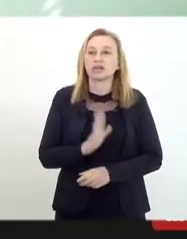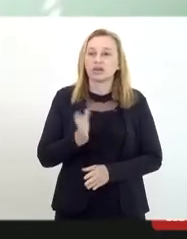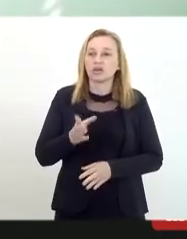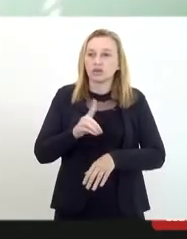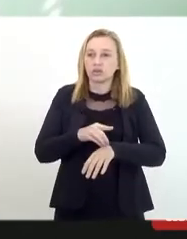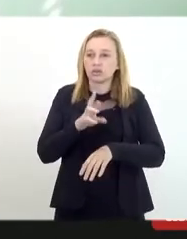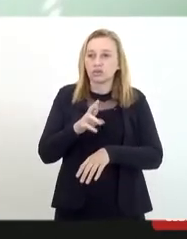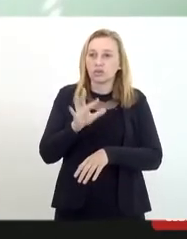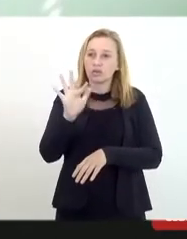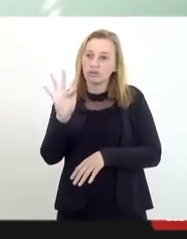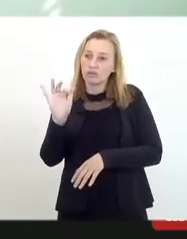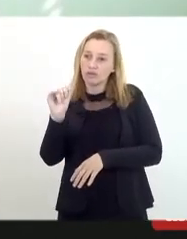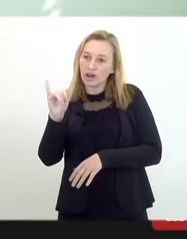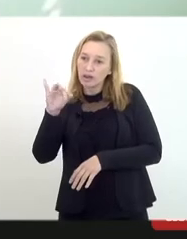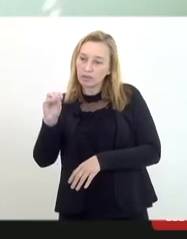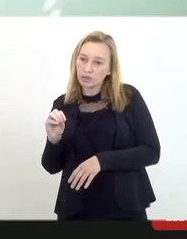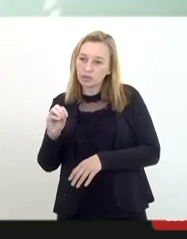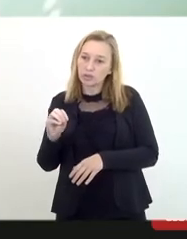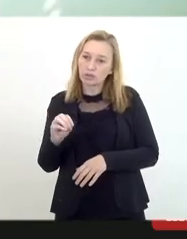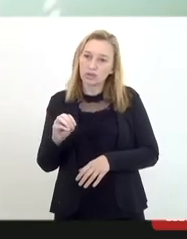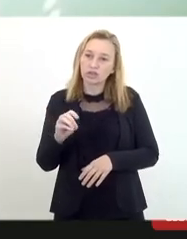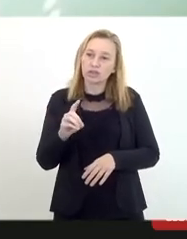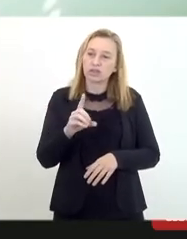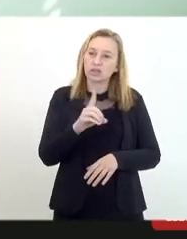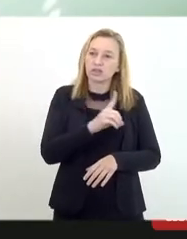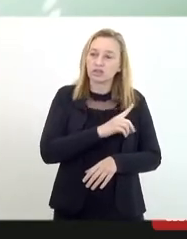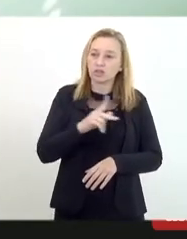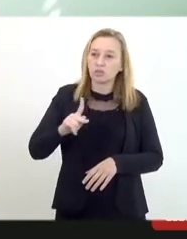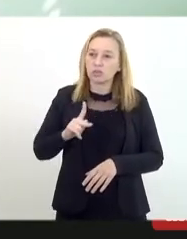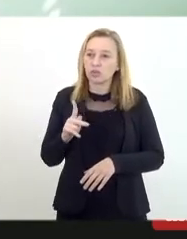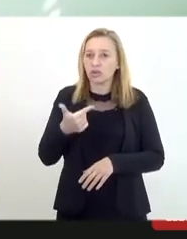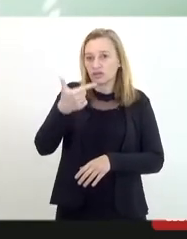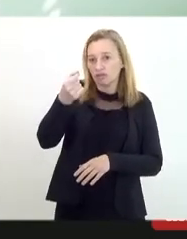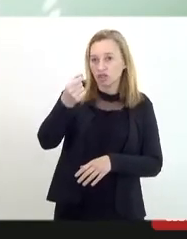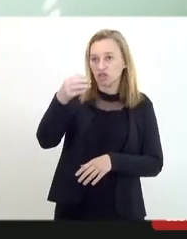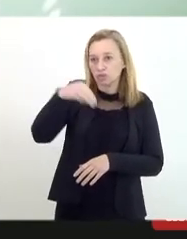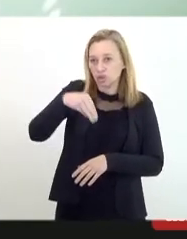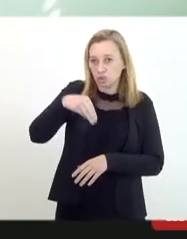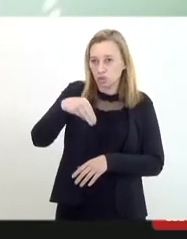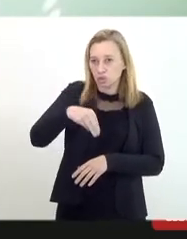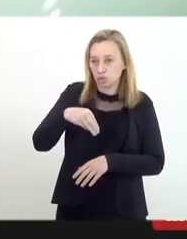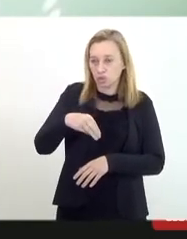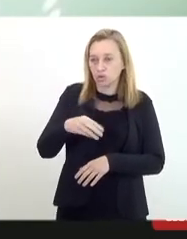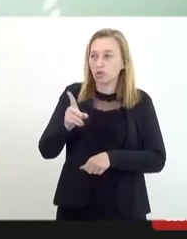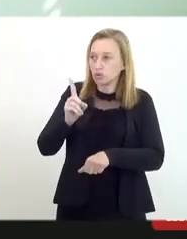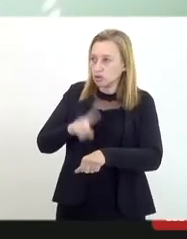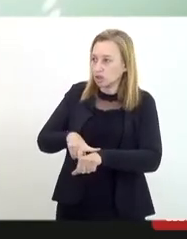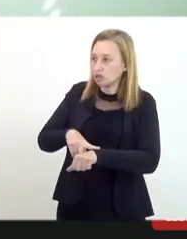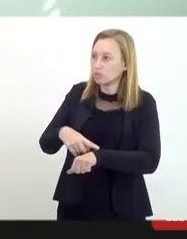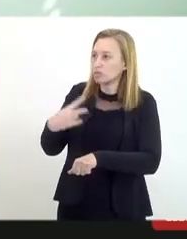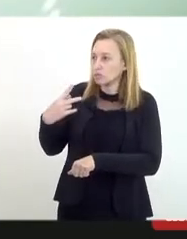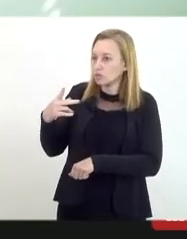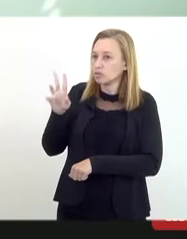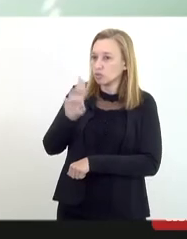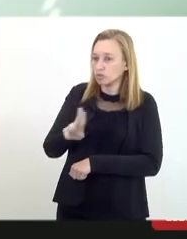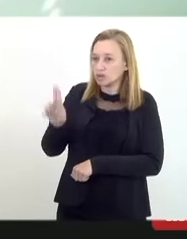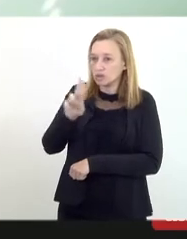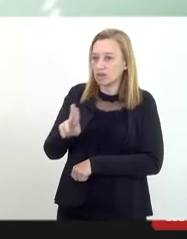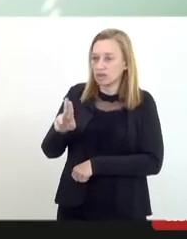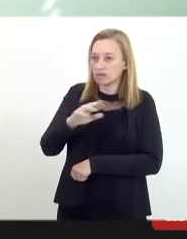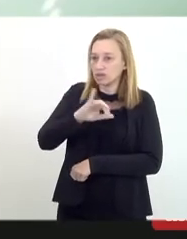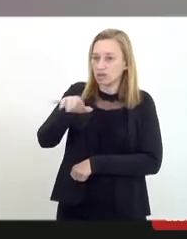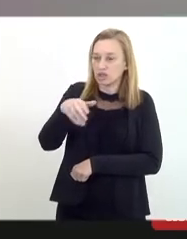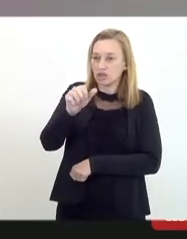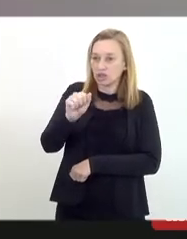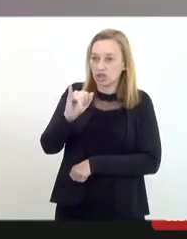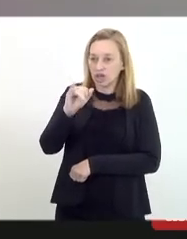o doutor Fábio Amado, nosso defensor público, e vou conceder 20 minutos, que foi o tempo utilizado pelo doutor Jaime